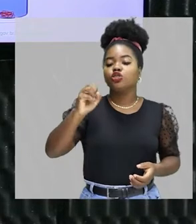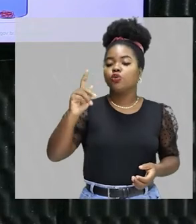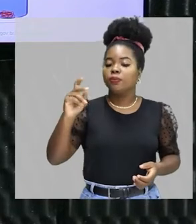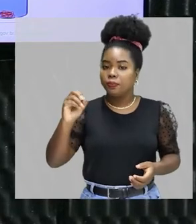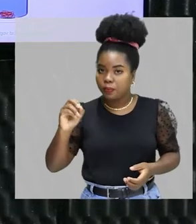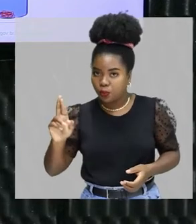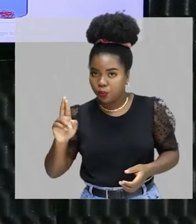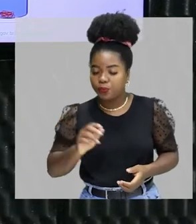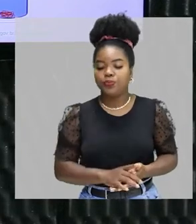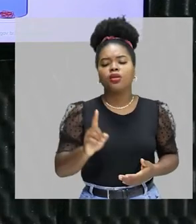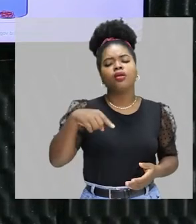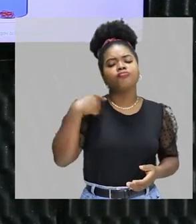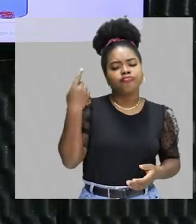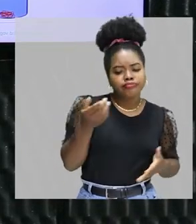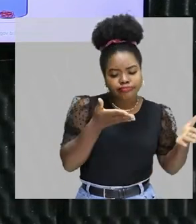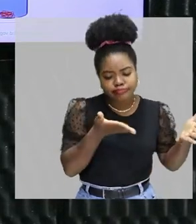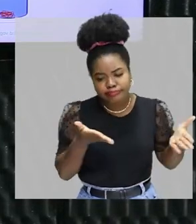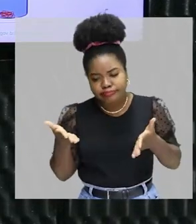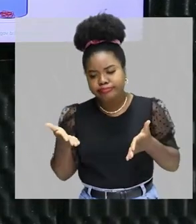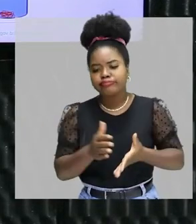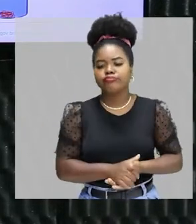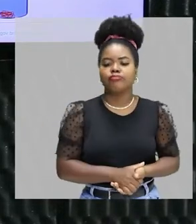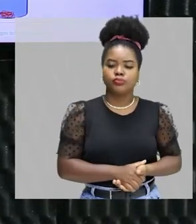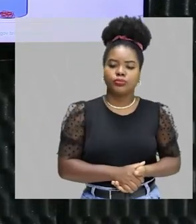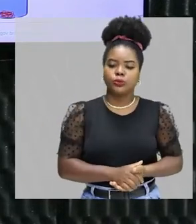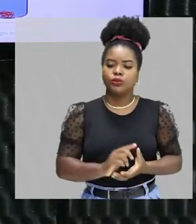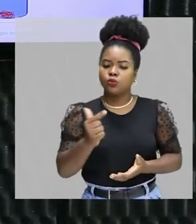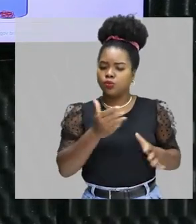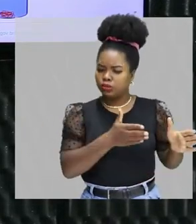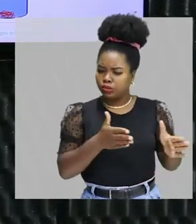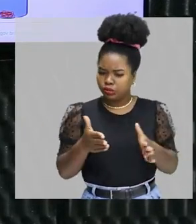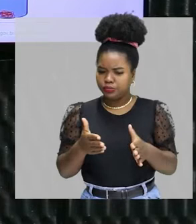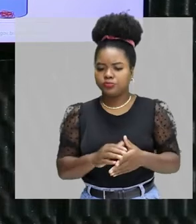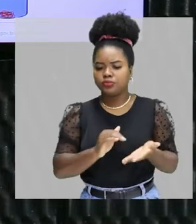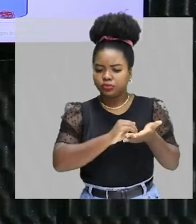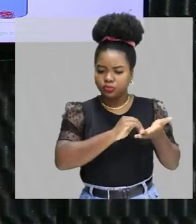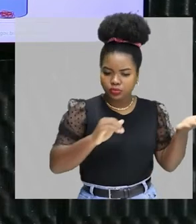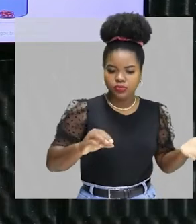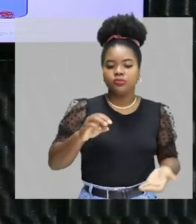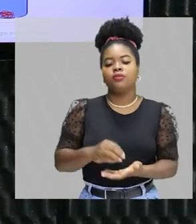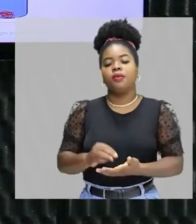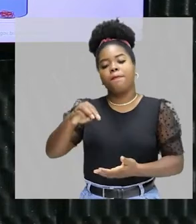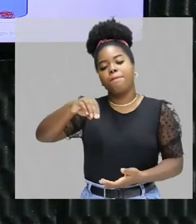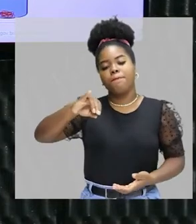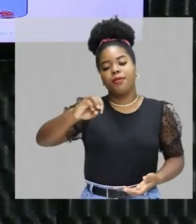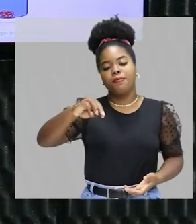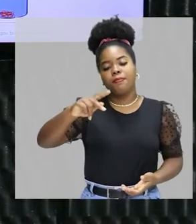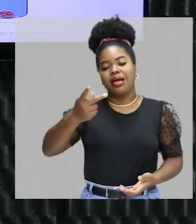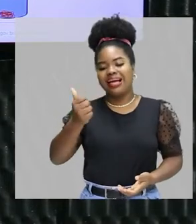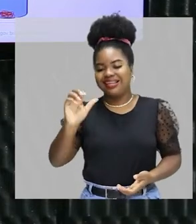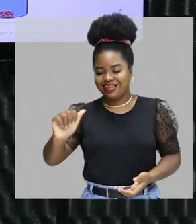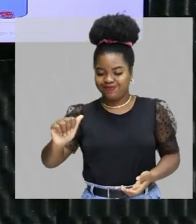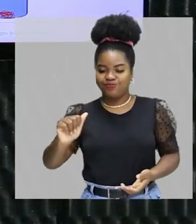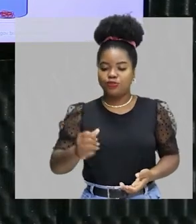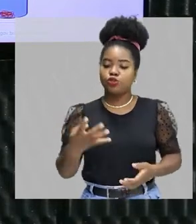numa próxima etapa, utilizou-se a imantação e aí se retirou a limalha de ferro. Então, dos